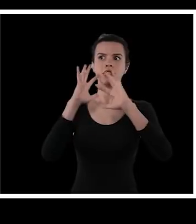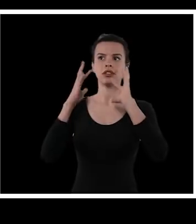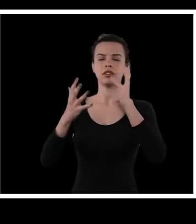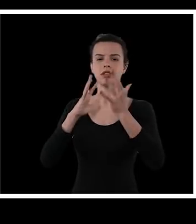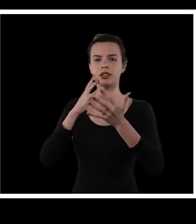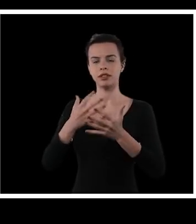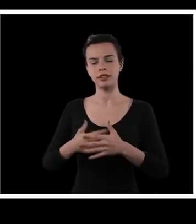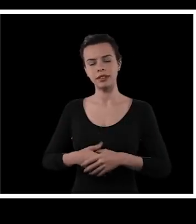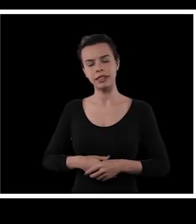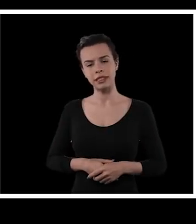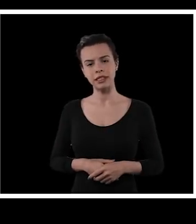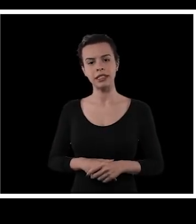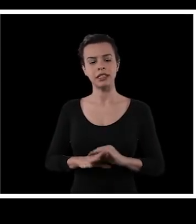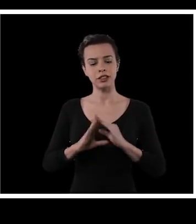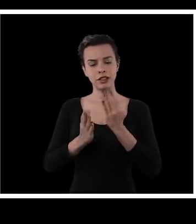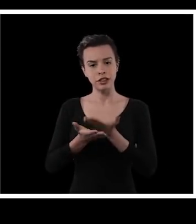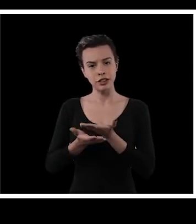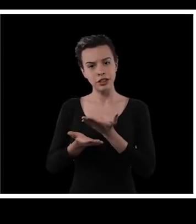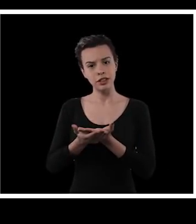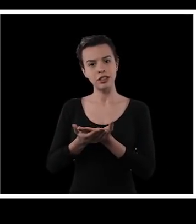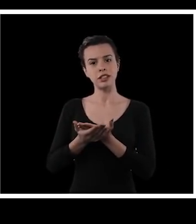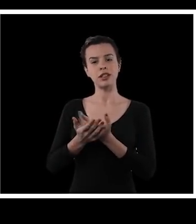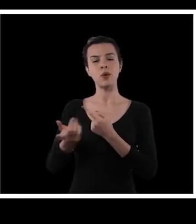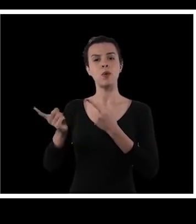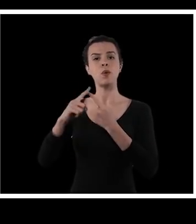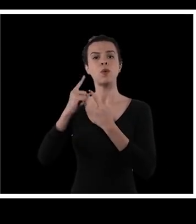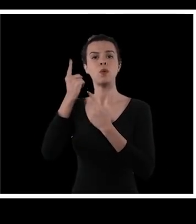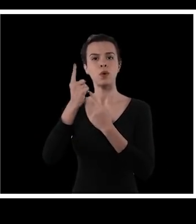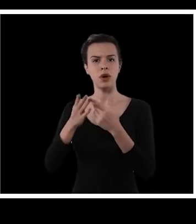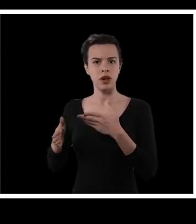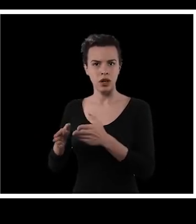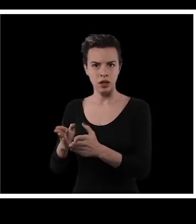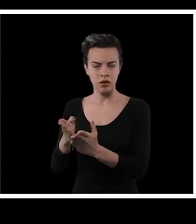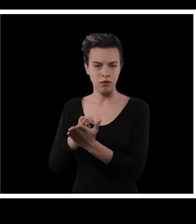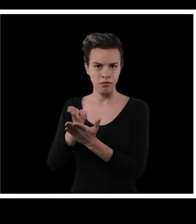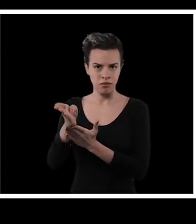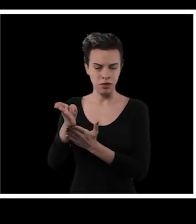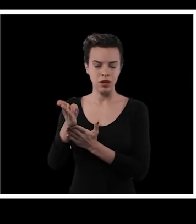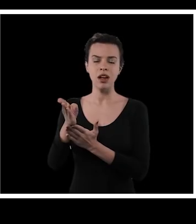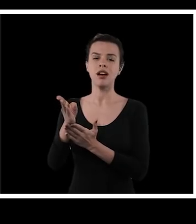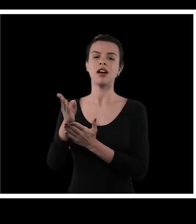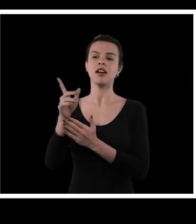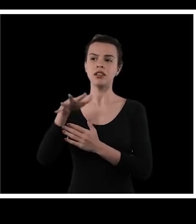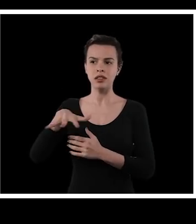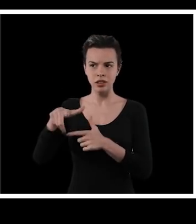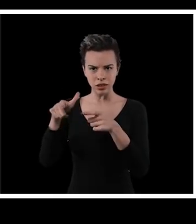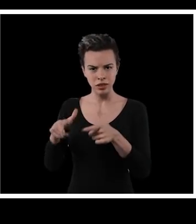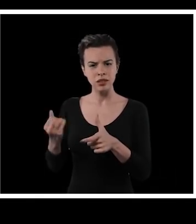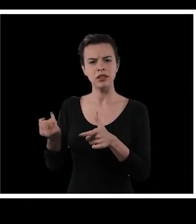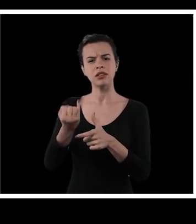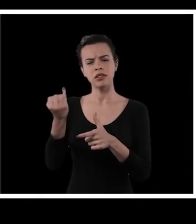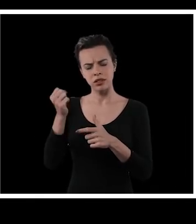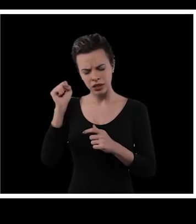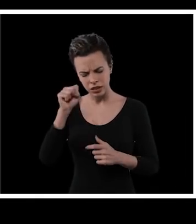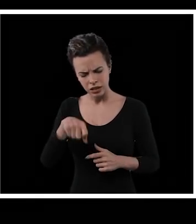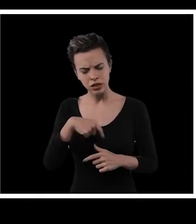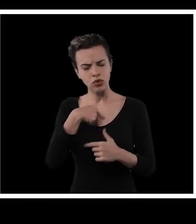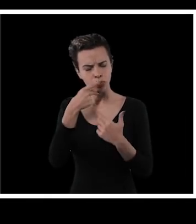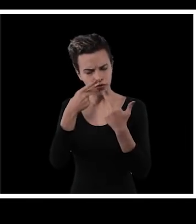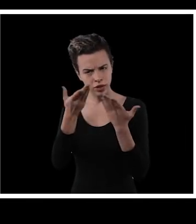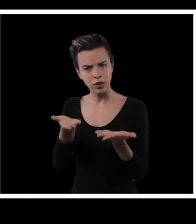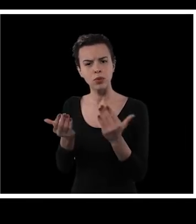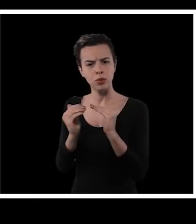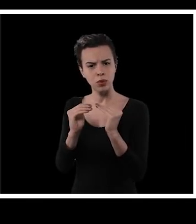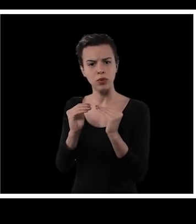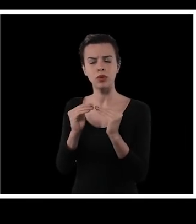instituições, né? A escola é um caminho, a escola é um espaço, um espaço importante, não estou dizendo que a escola é